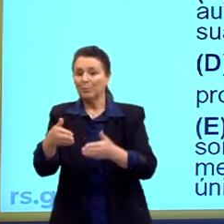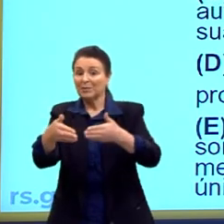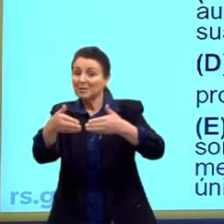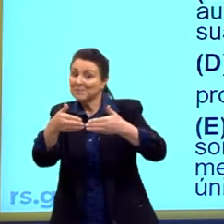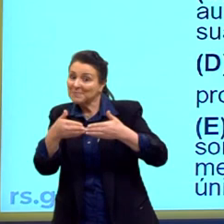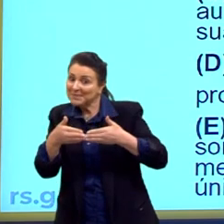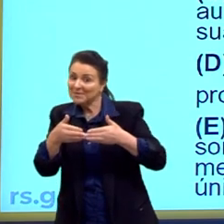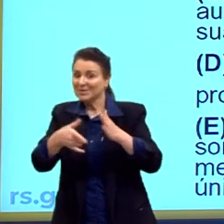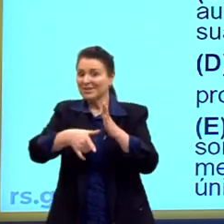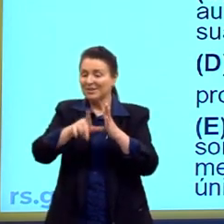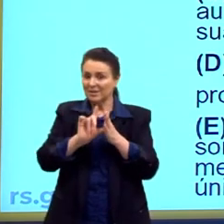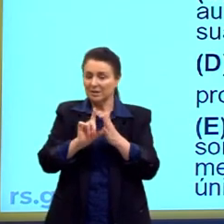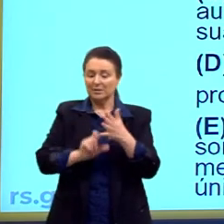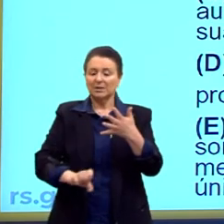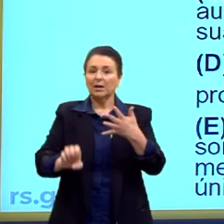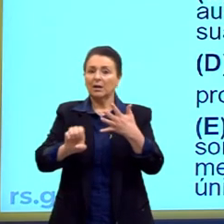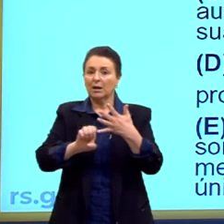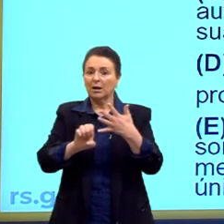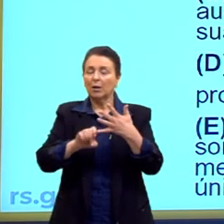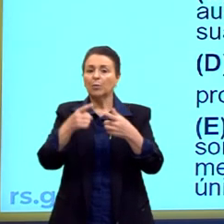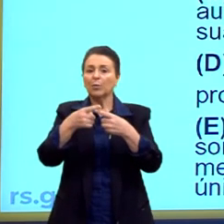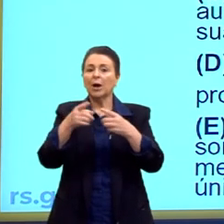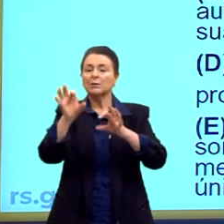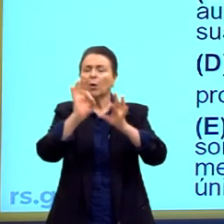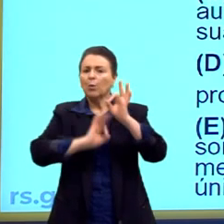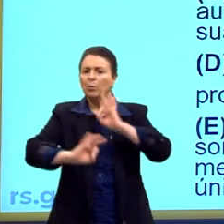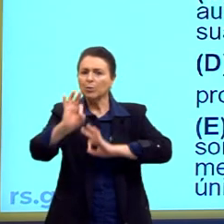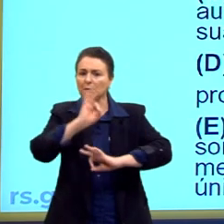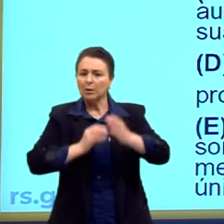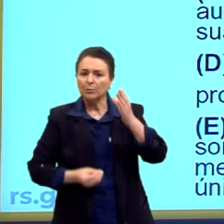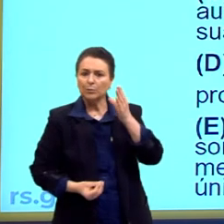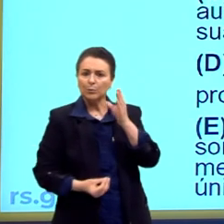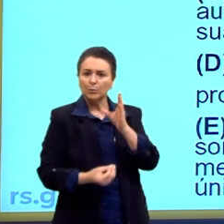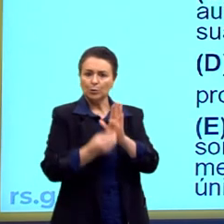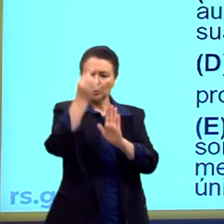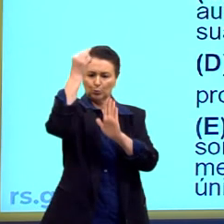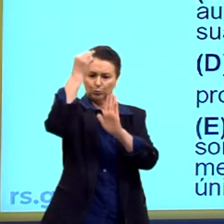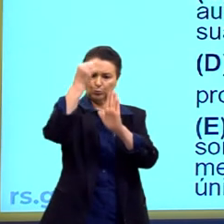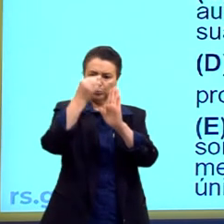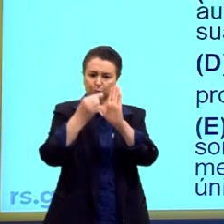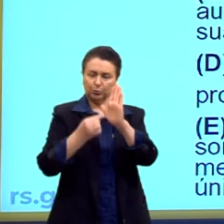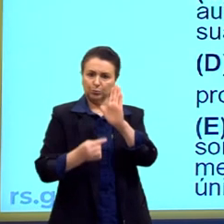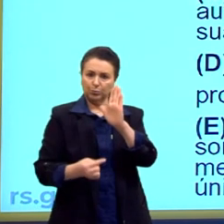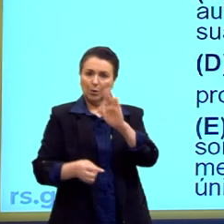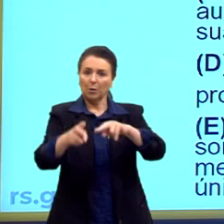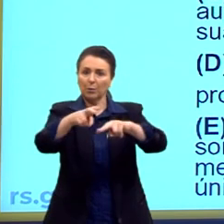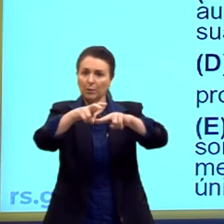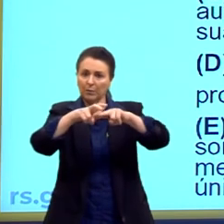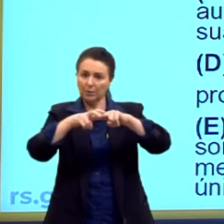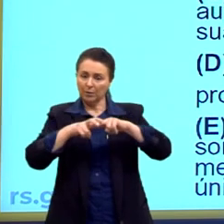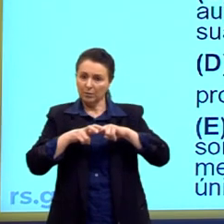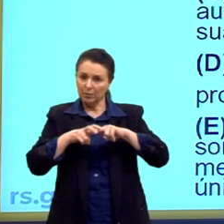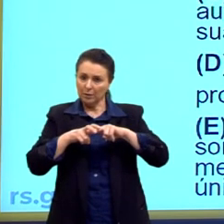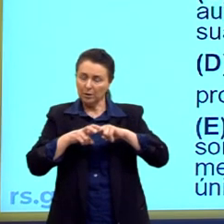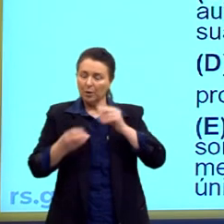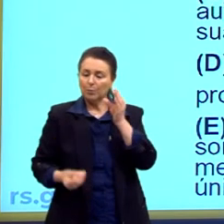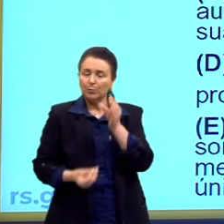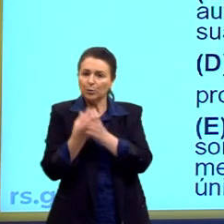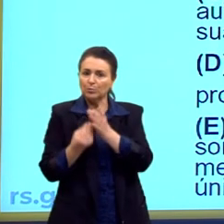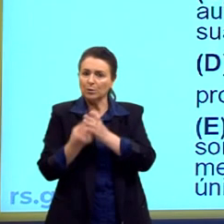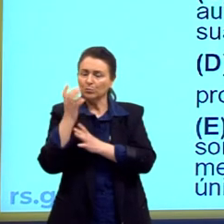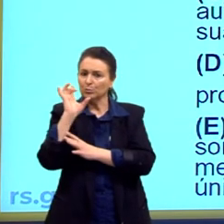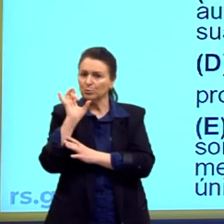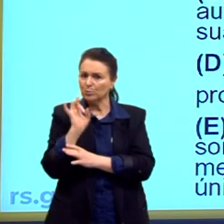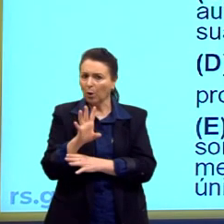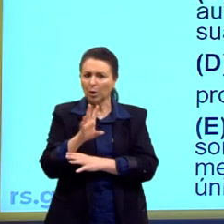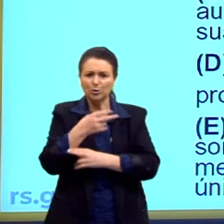alternativa E, pela adoção de uma organização produtiva verticalizada voltada para a produção somente de